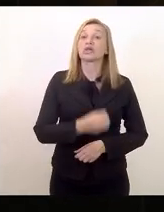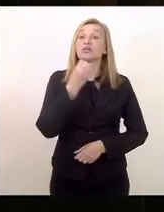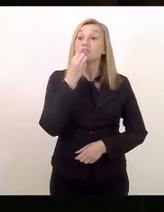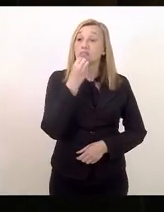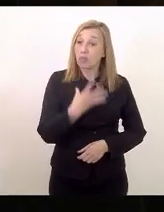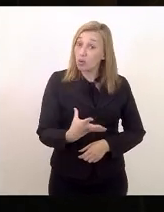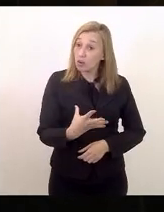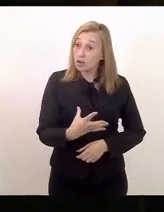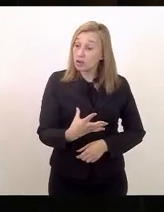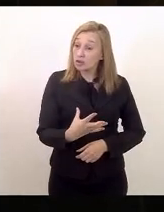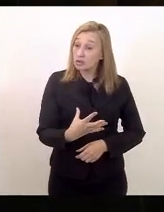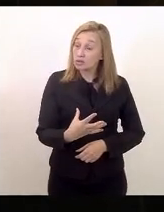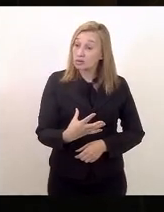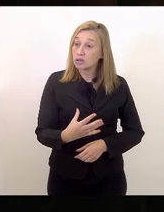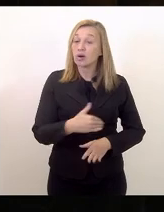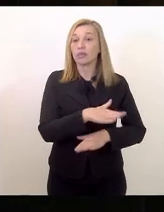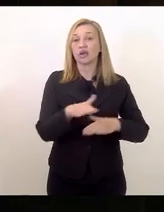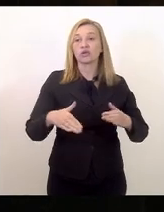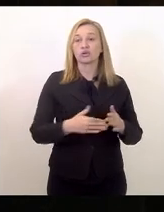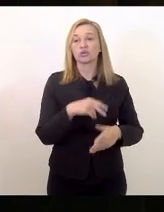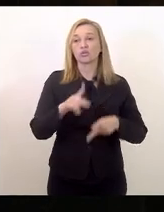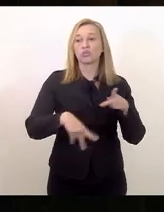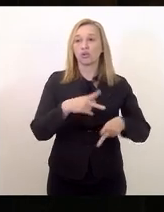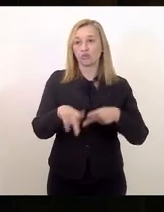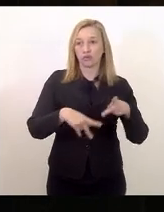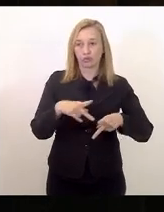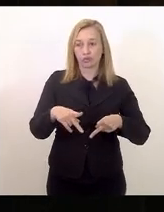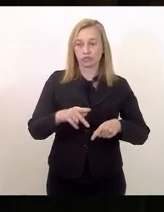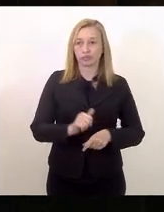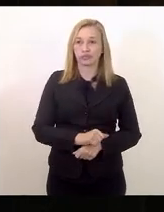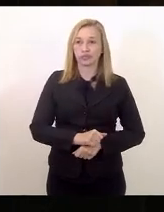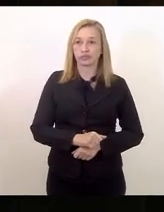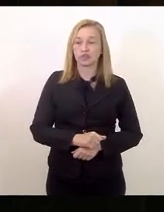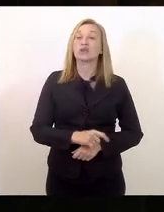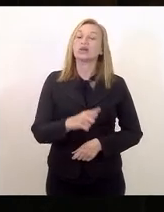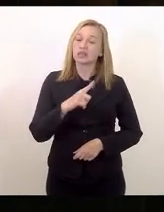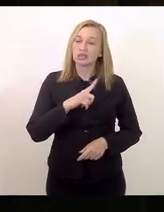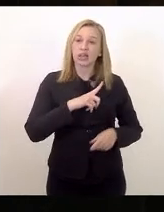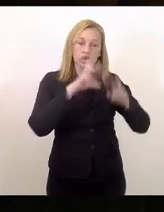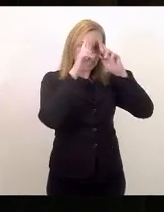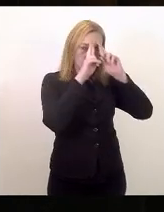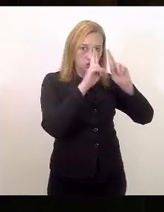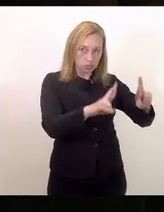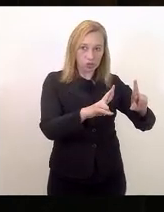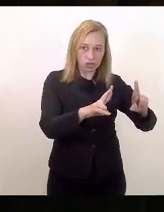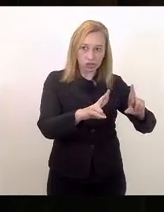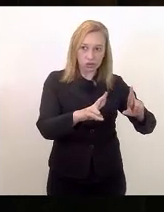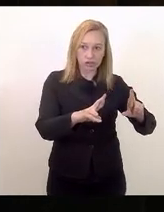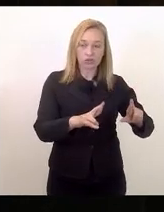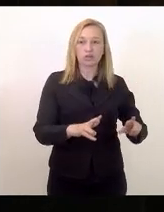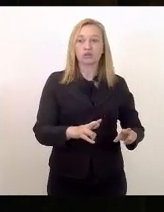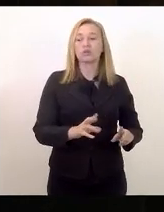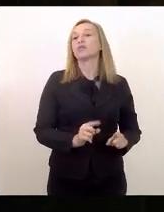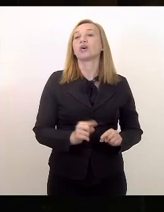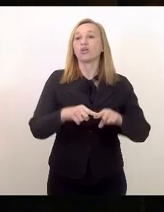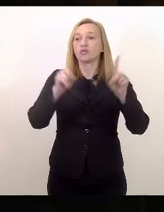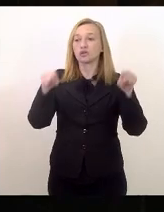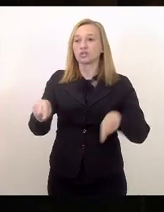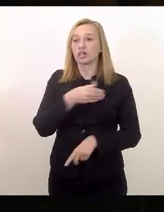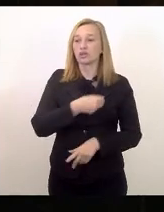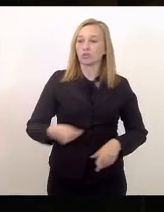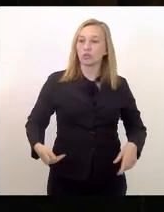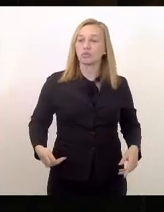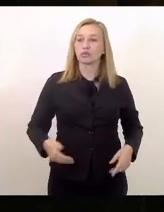para a população fluminense, que haja respeito ao funcionalismo público,